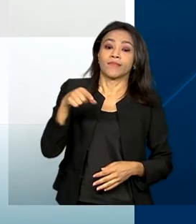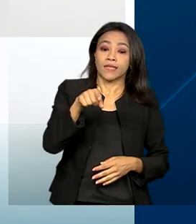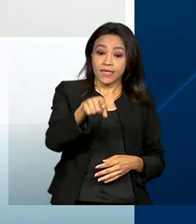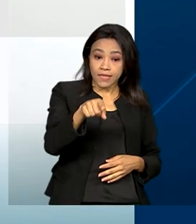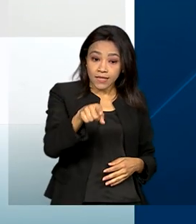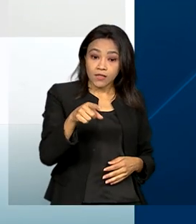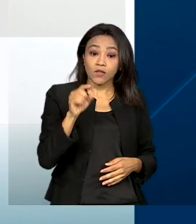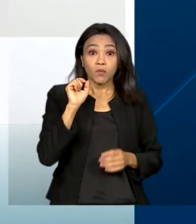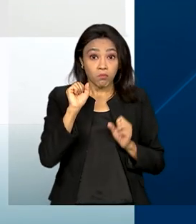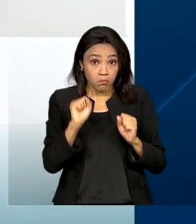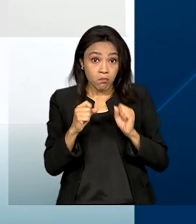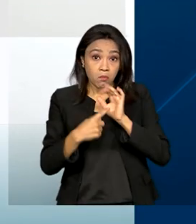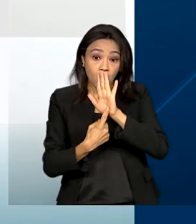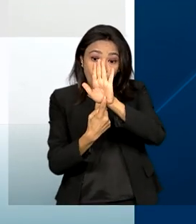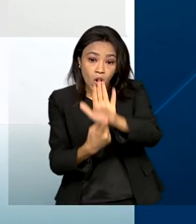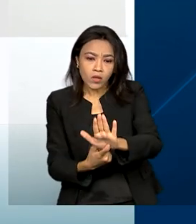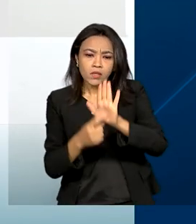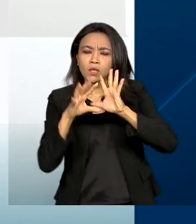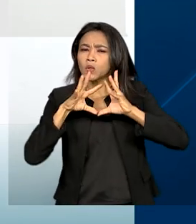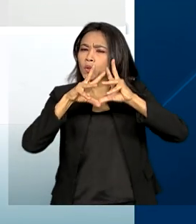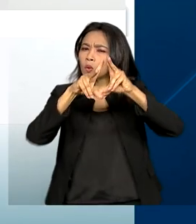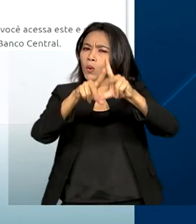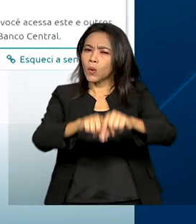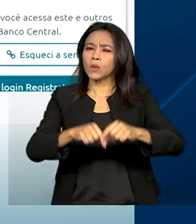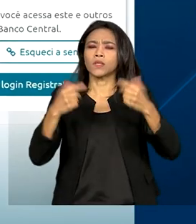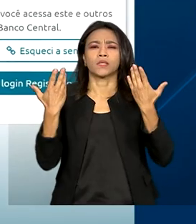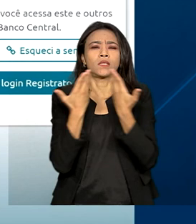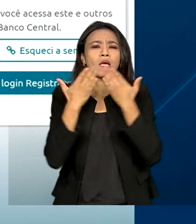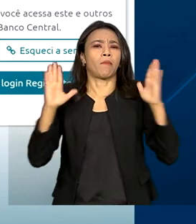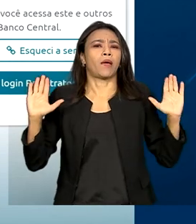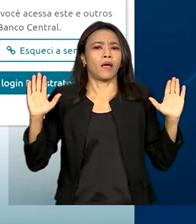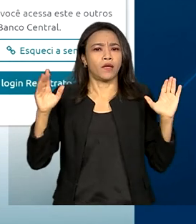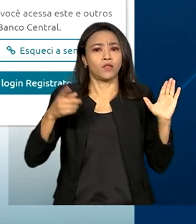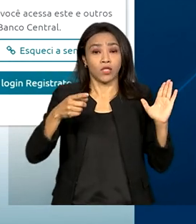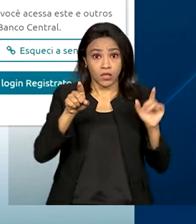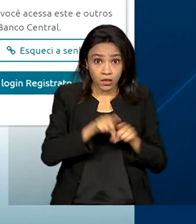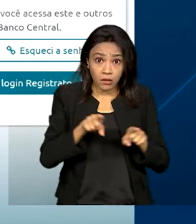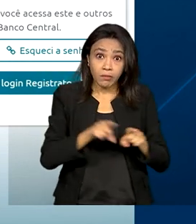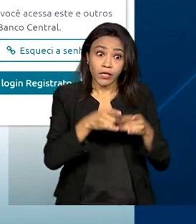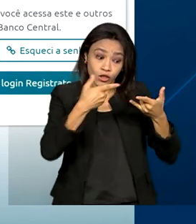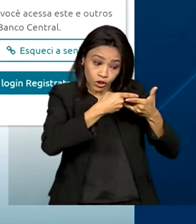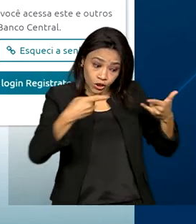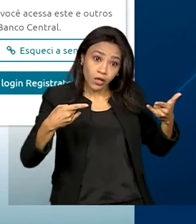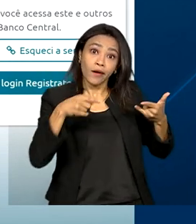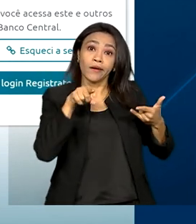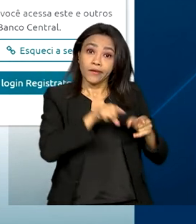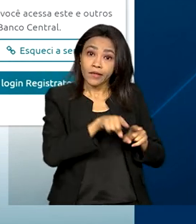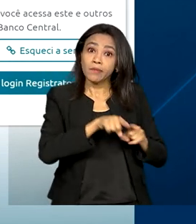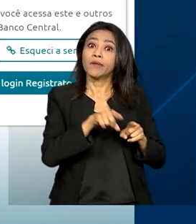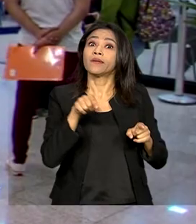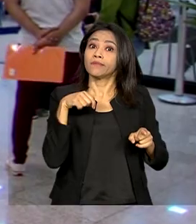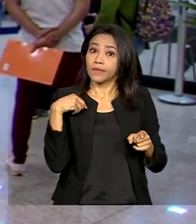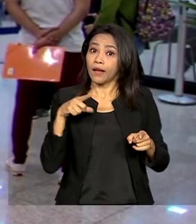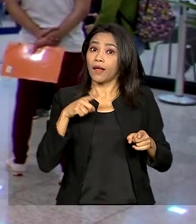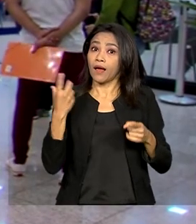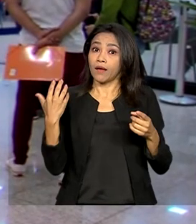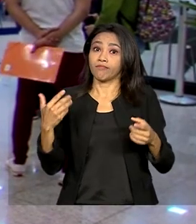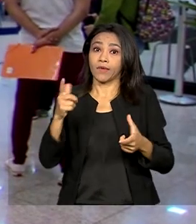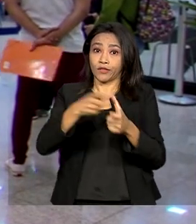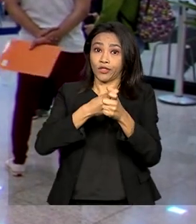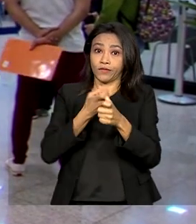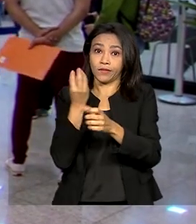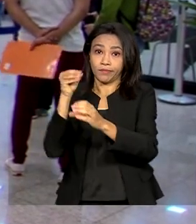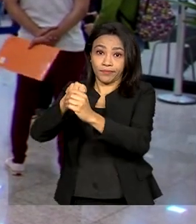internet que mostra todas as contas em aberto e até os cheques sem fundo emitidos pelo cidadão. Além da